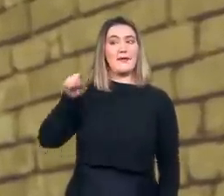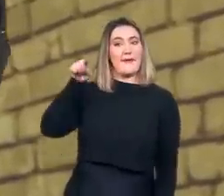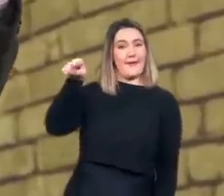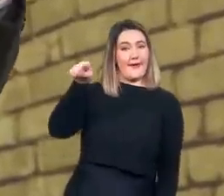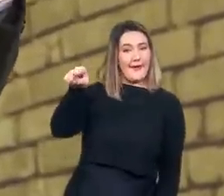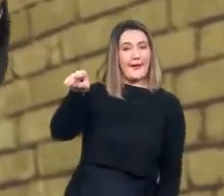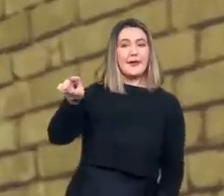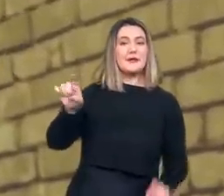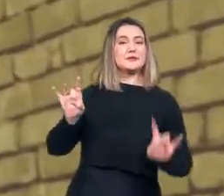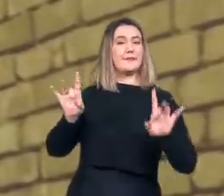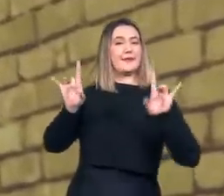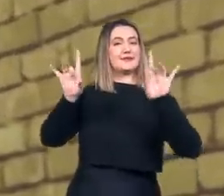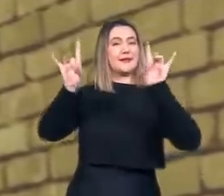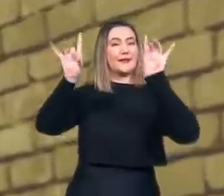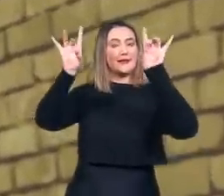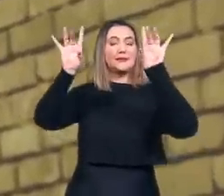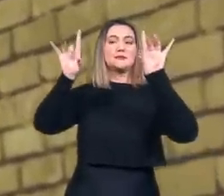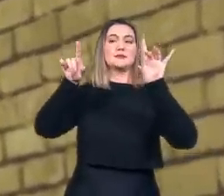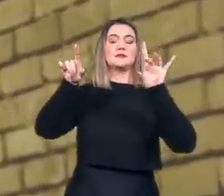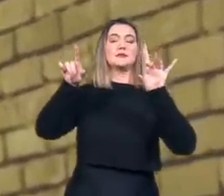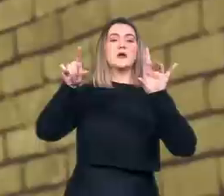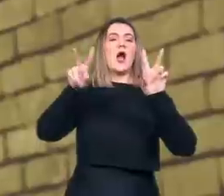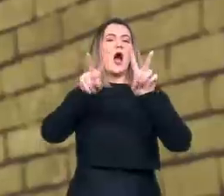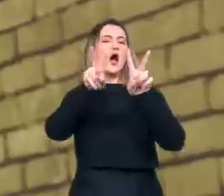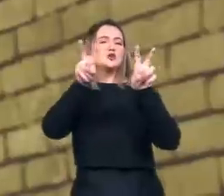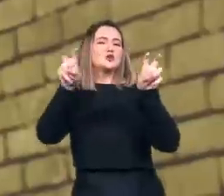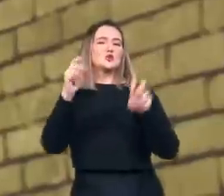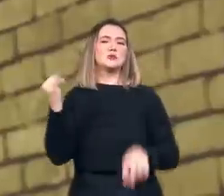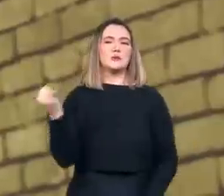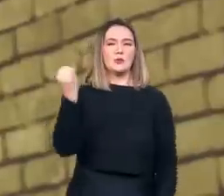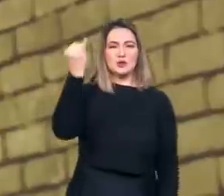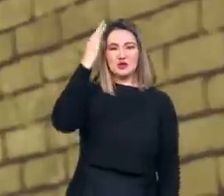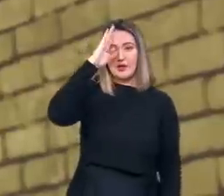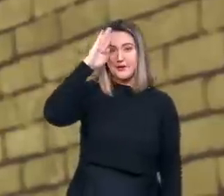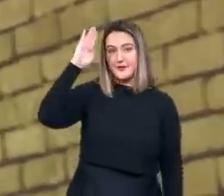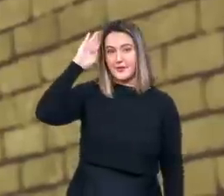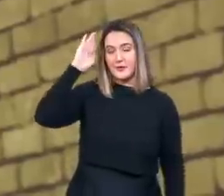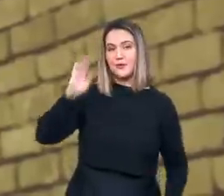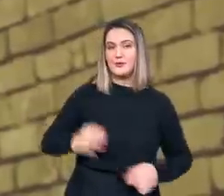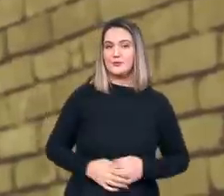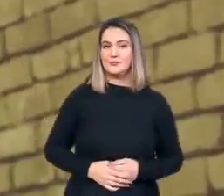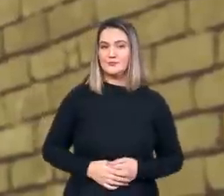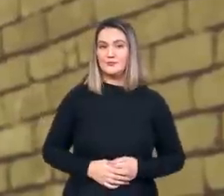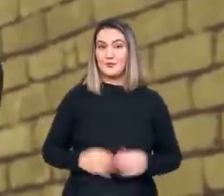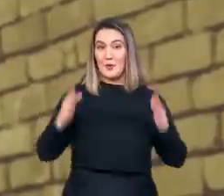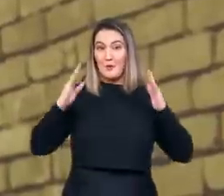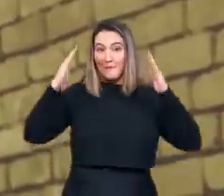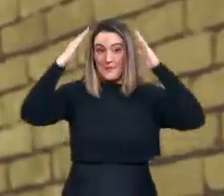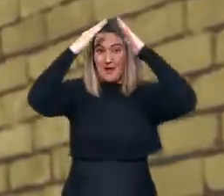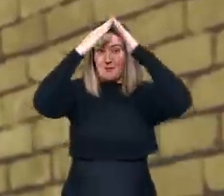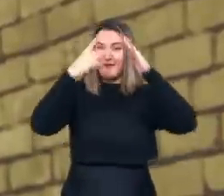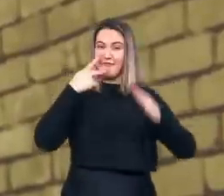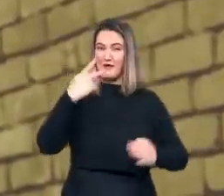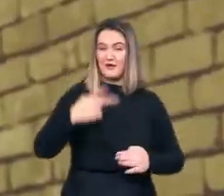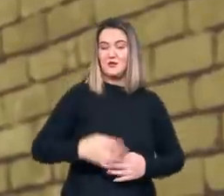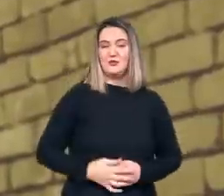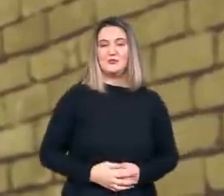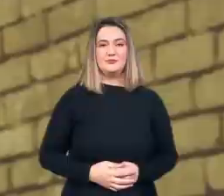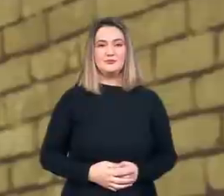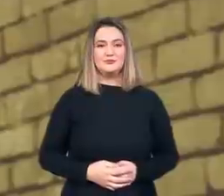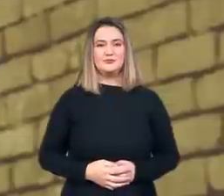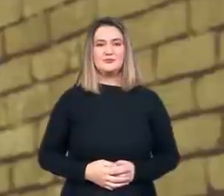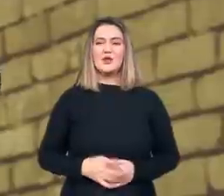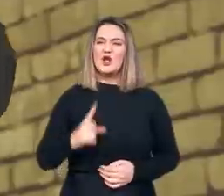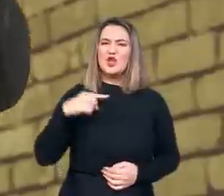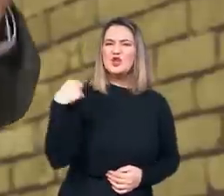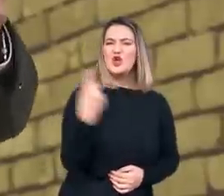reconhecimento na academia. Afinal de contas, parafraseando o que disse o próprio Papa para pedir perdão, ele afirmou, para